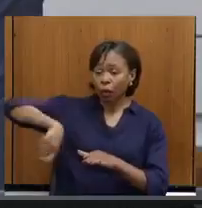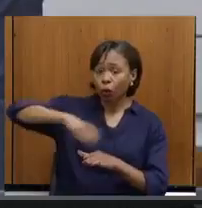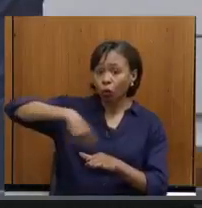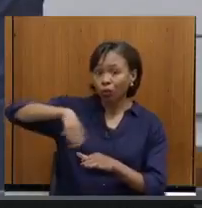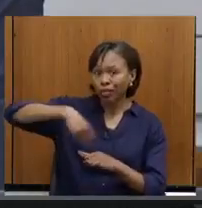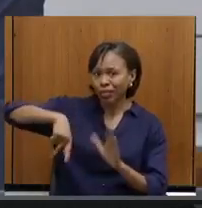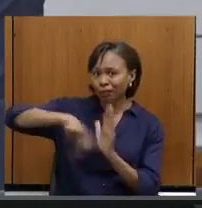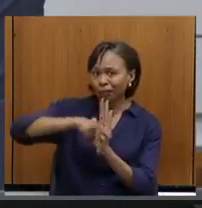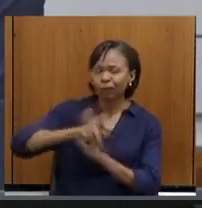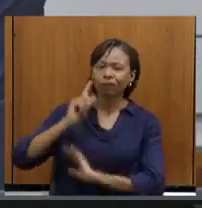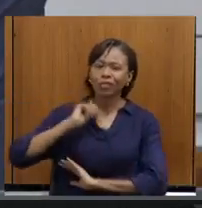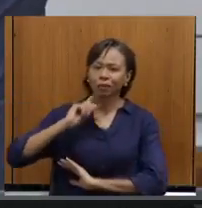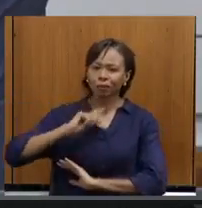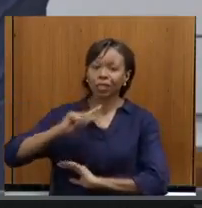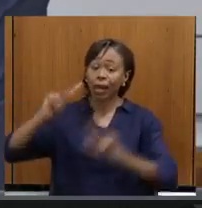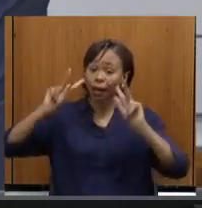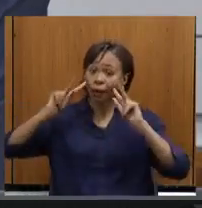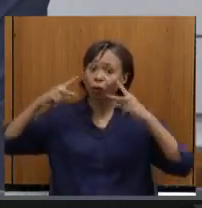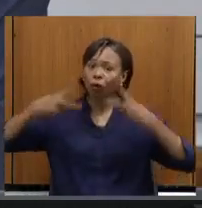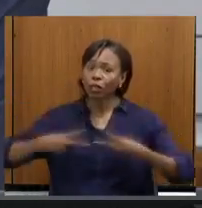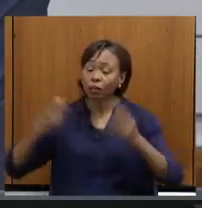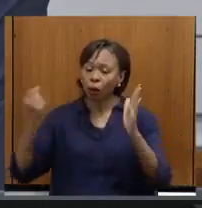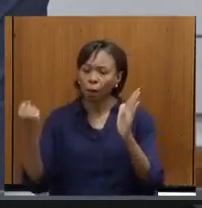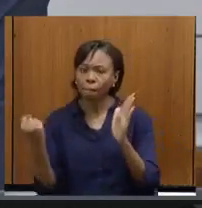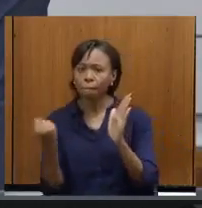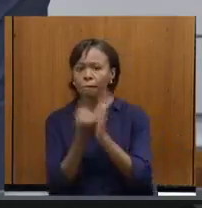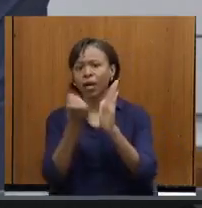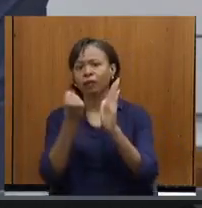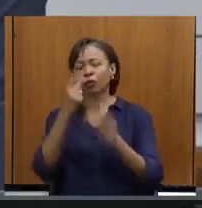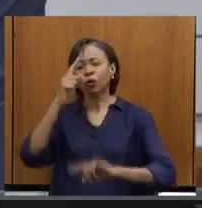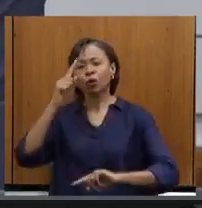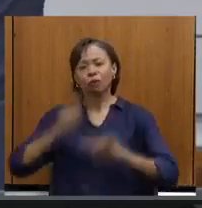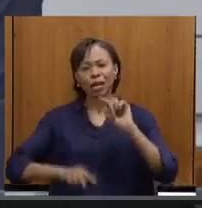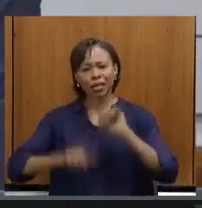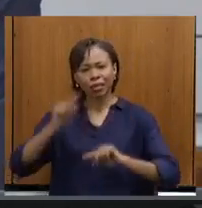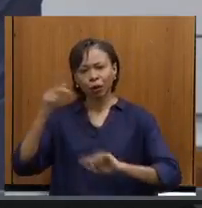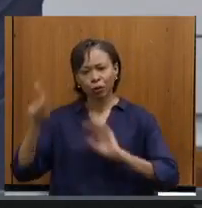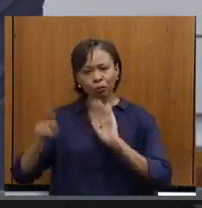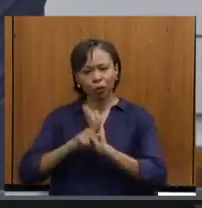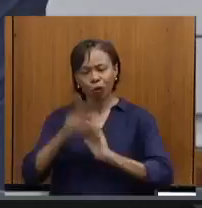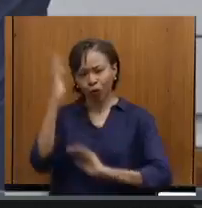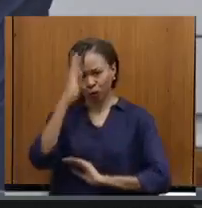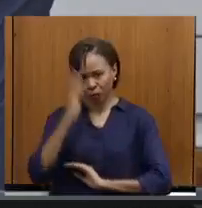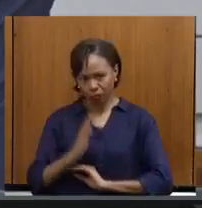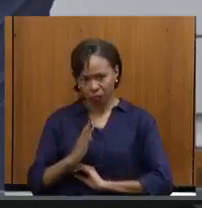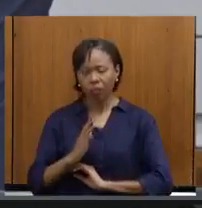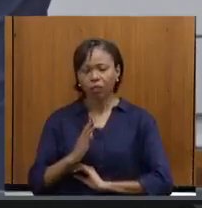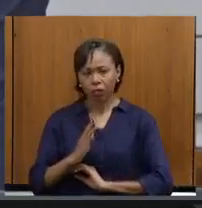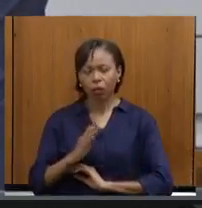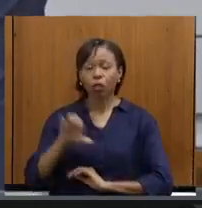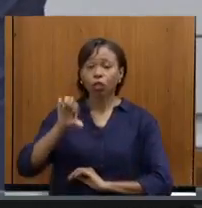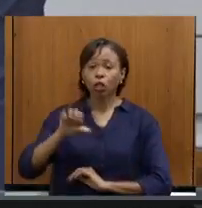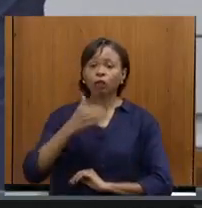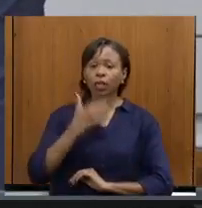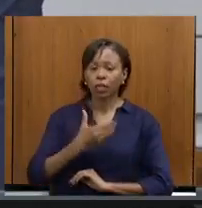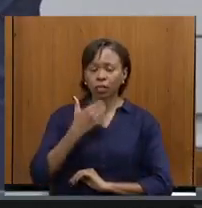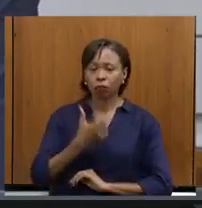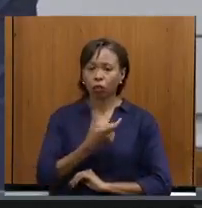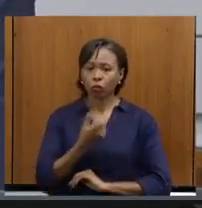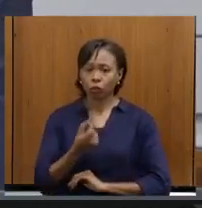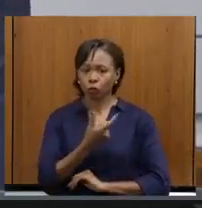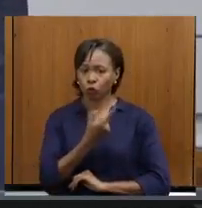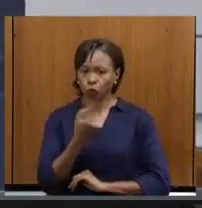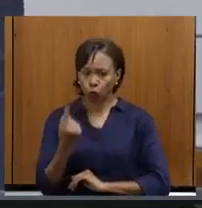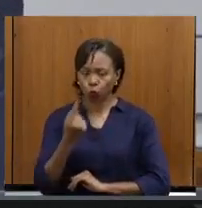possa ser reconhecida como patrimônio e material brasileiro. Sala das Sessões, em 9 de dezembro de 2021,